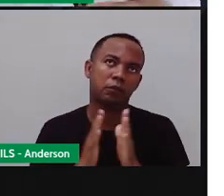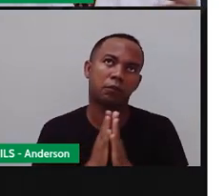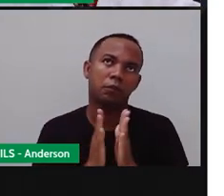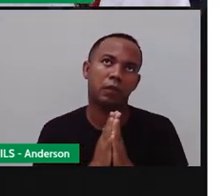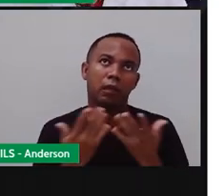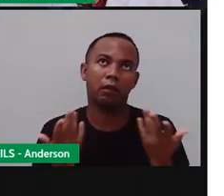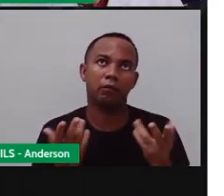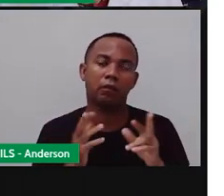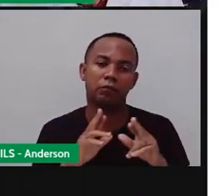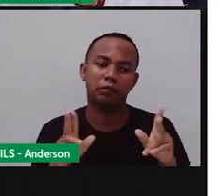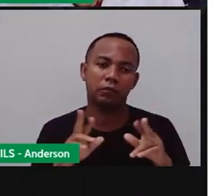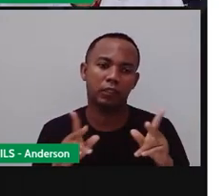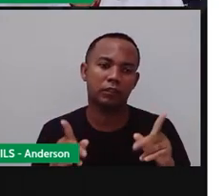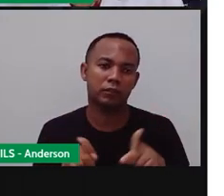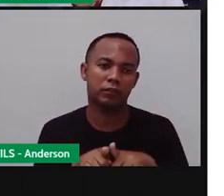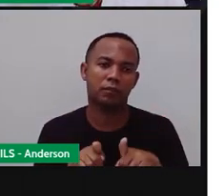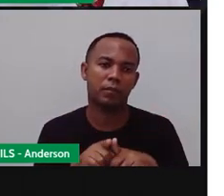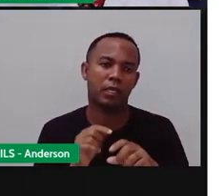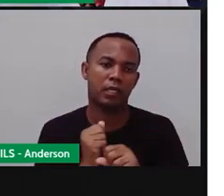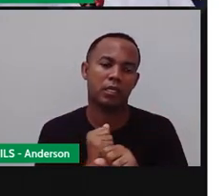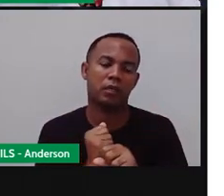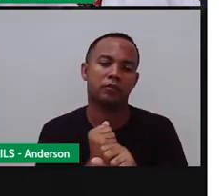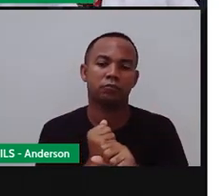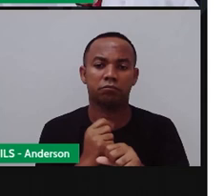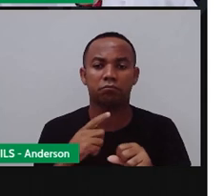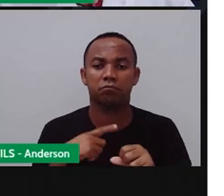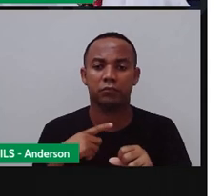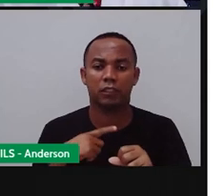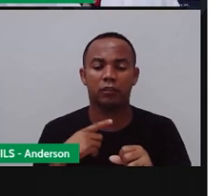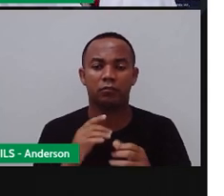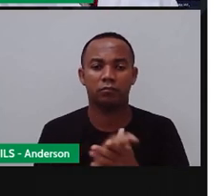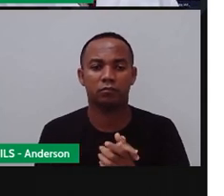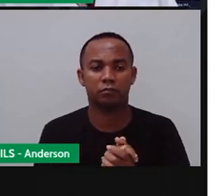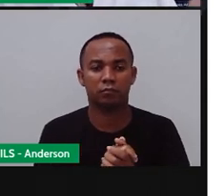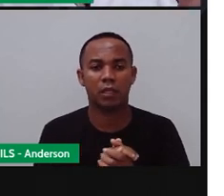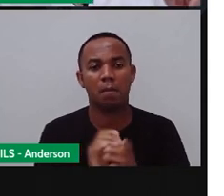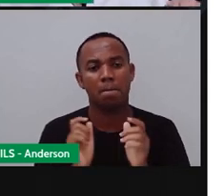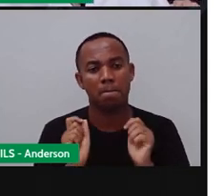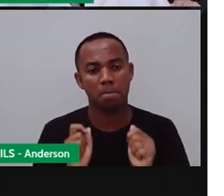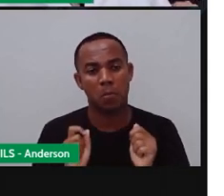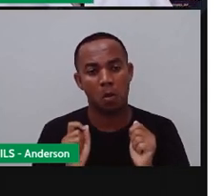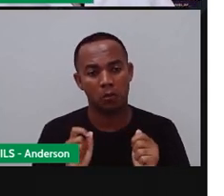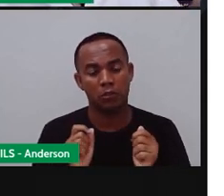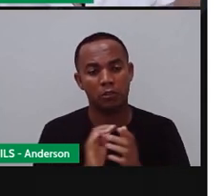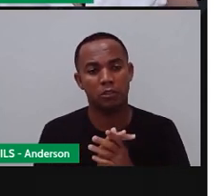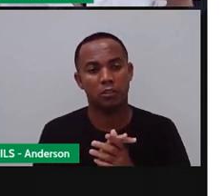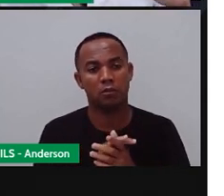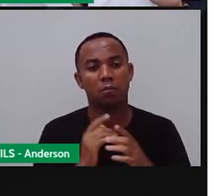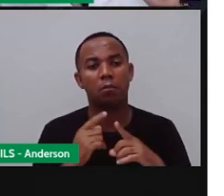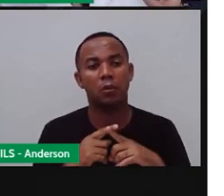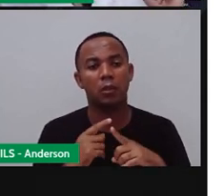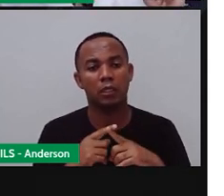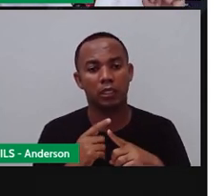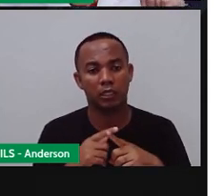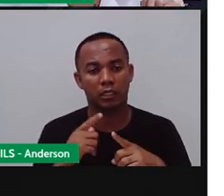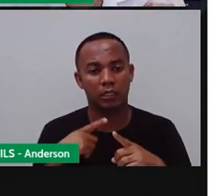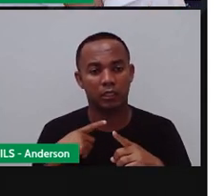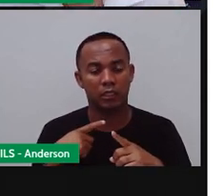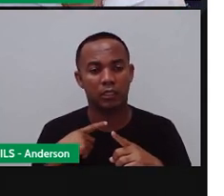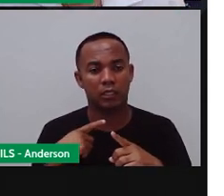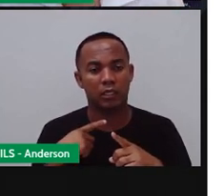várias datas aí comemorativas durante o ano. Certo? E que isso é possível porque, Anderson? Porque temos o